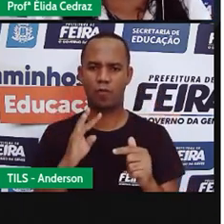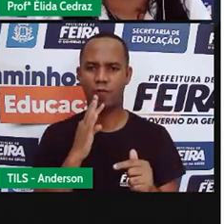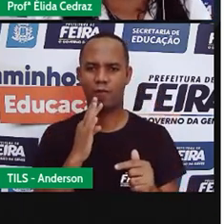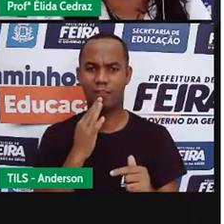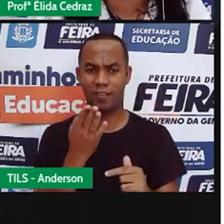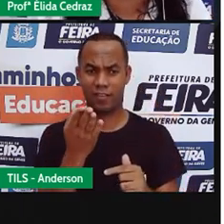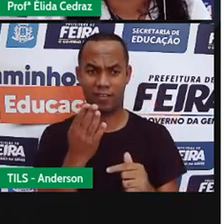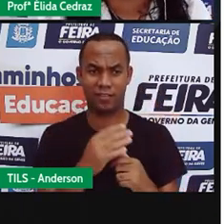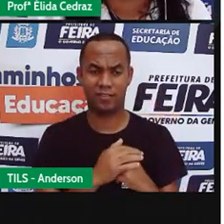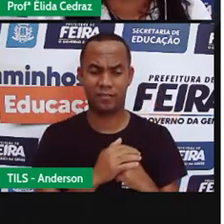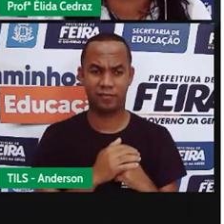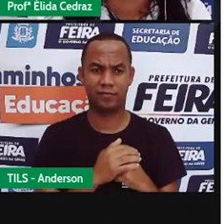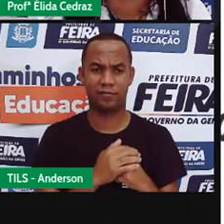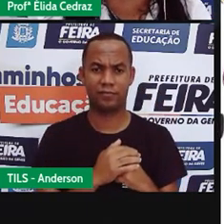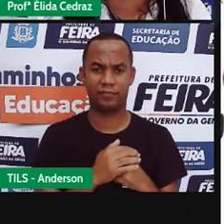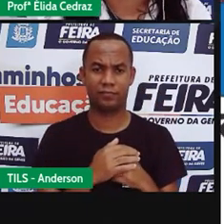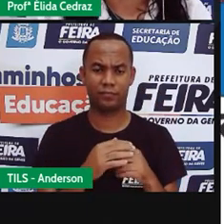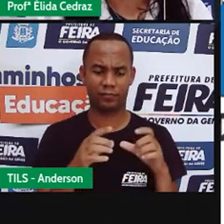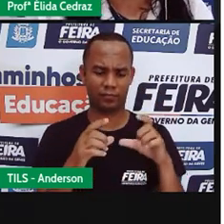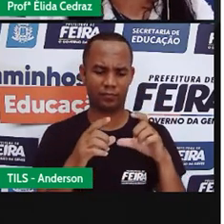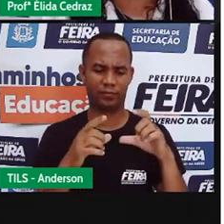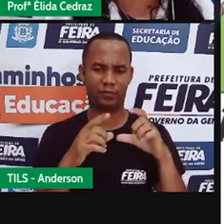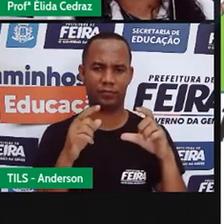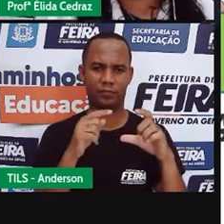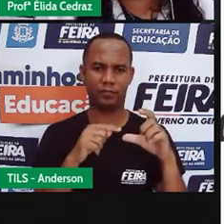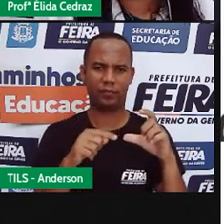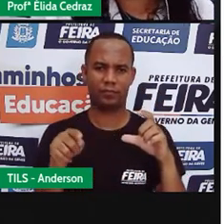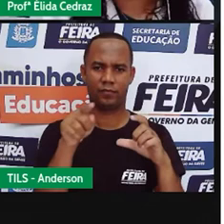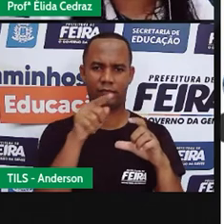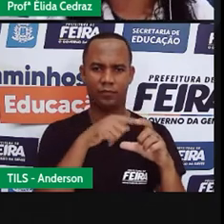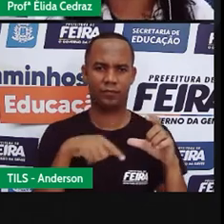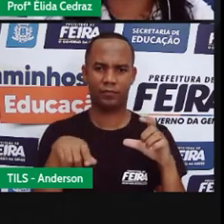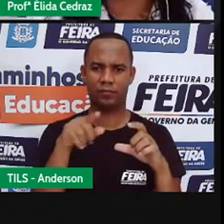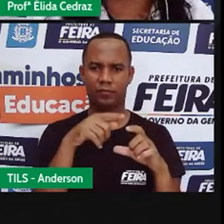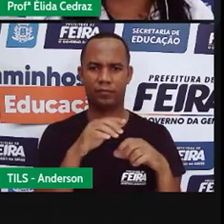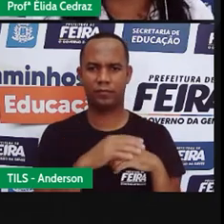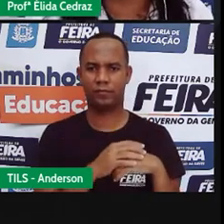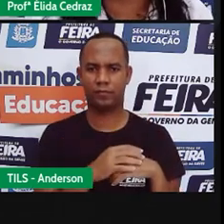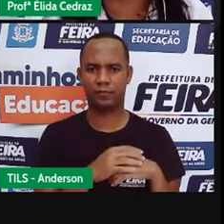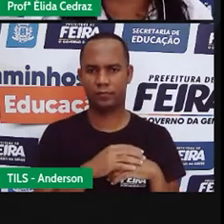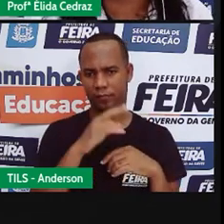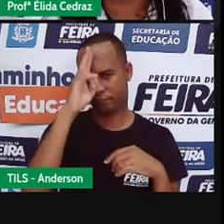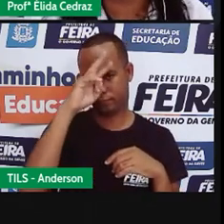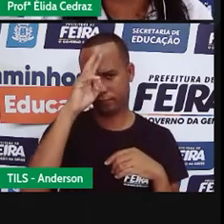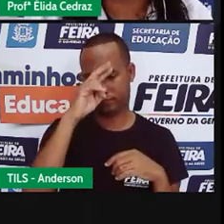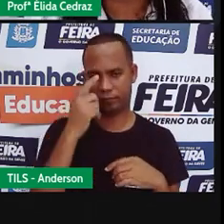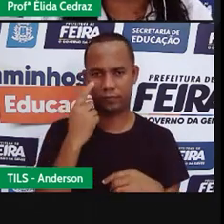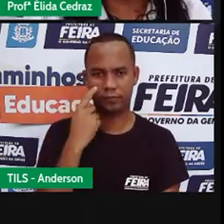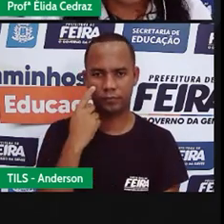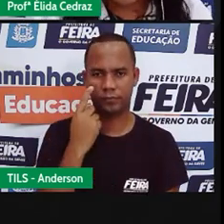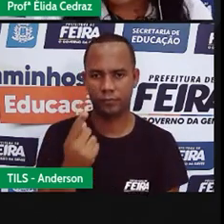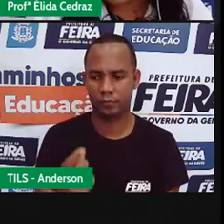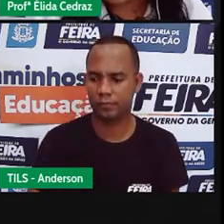o retângulo o círculo e o triângulo vamos recordar vamos lá